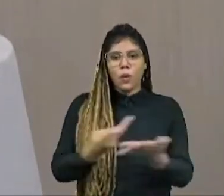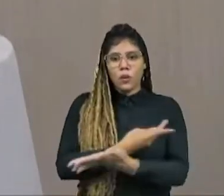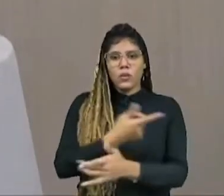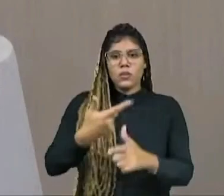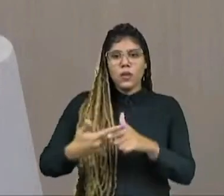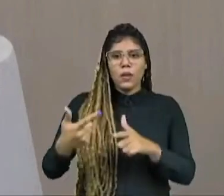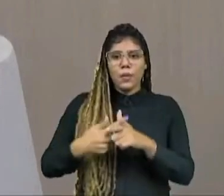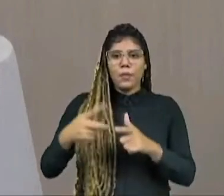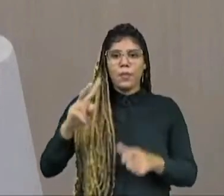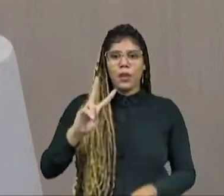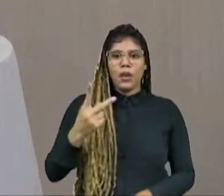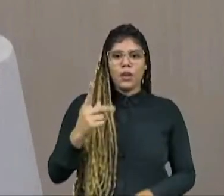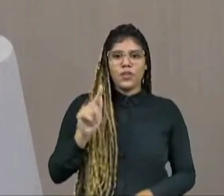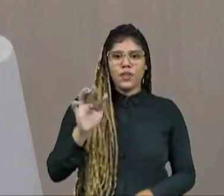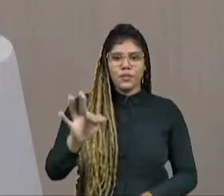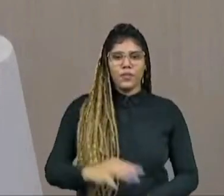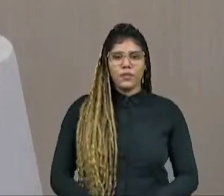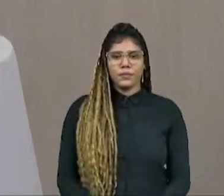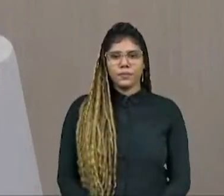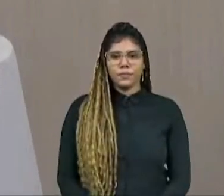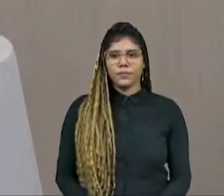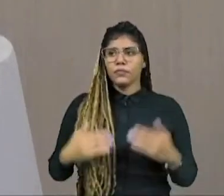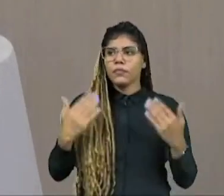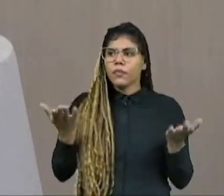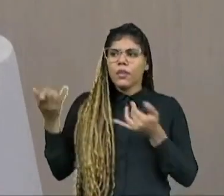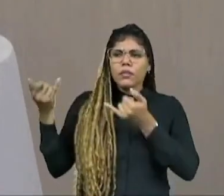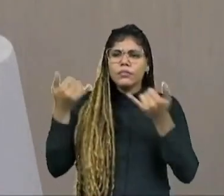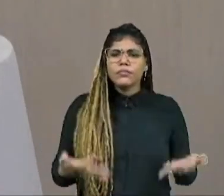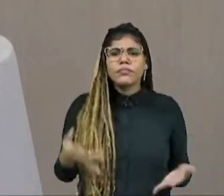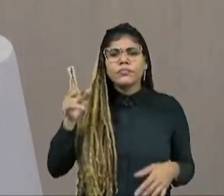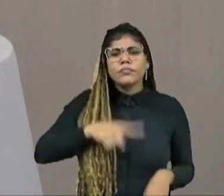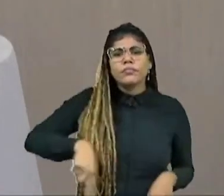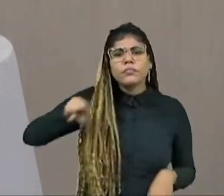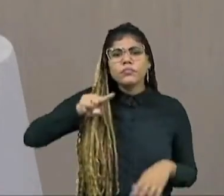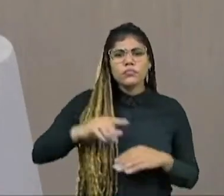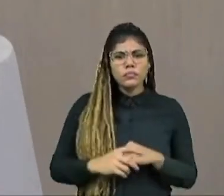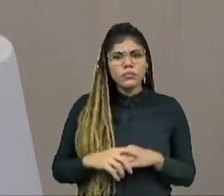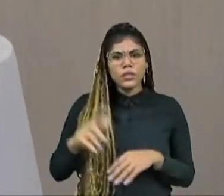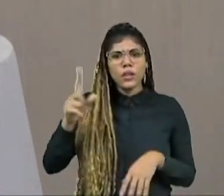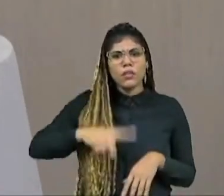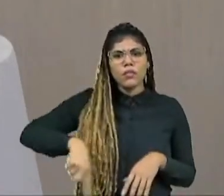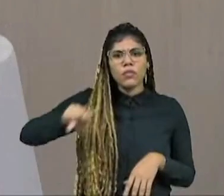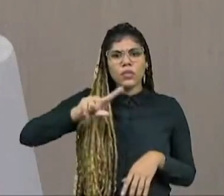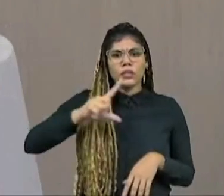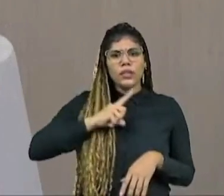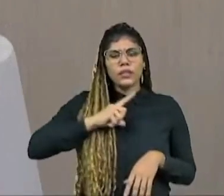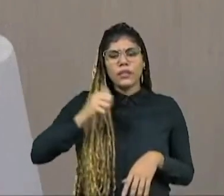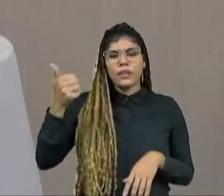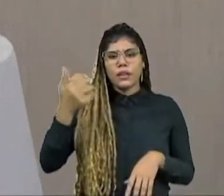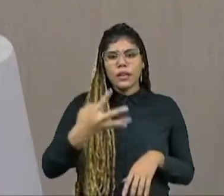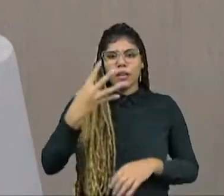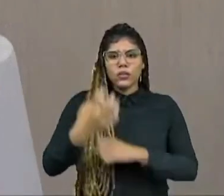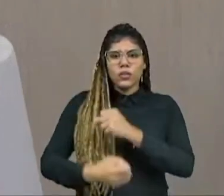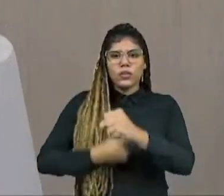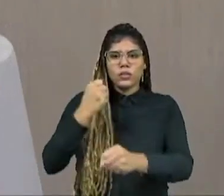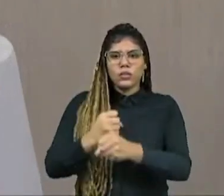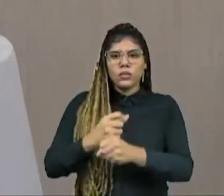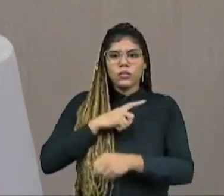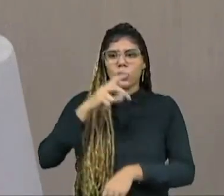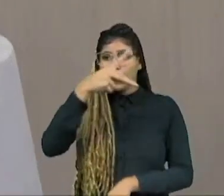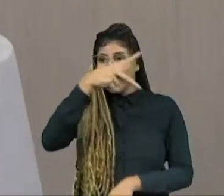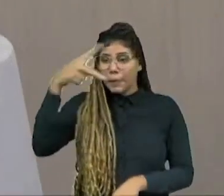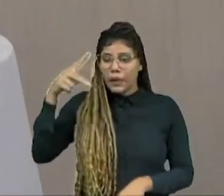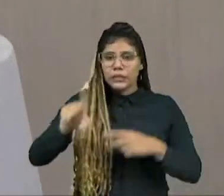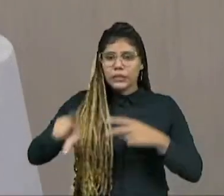HGF estava lá. Qual é a justificativa? Vocês passaram 14 anos tendo a